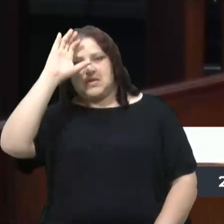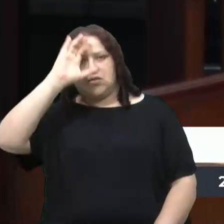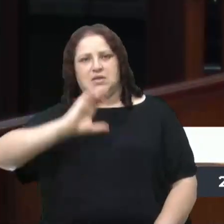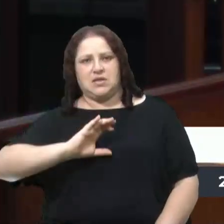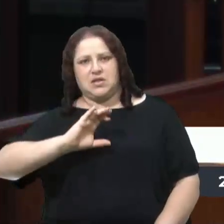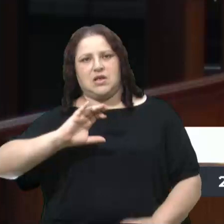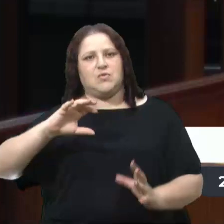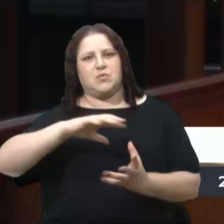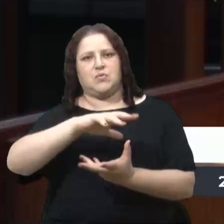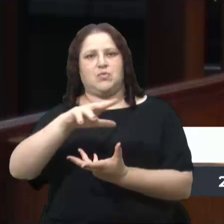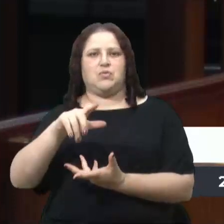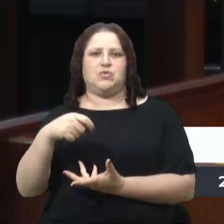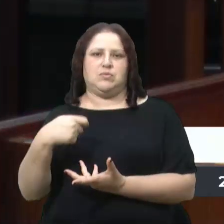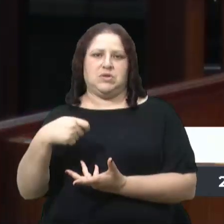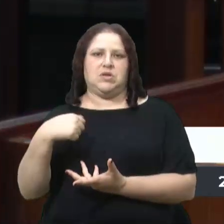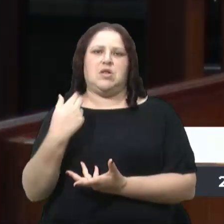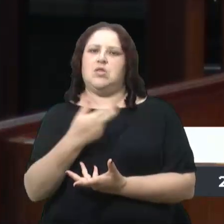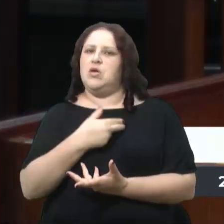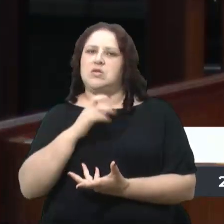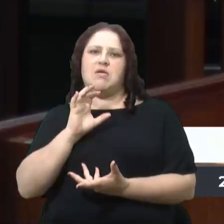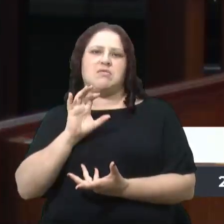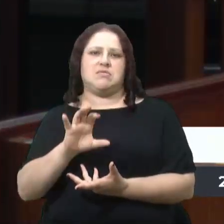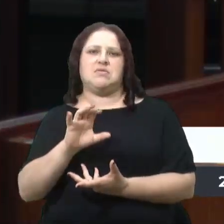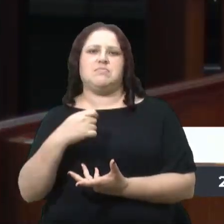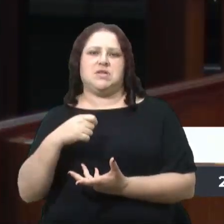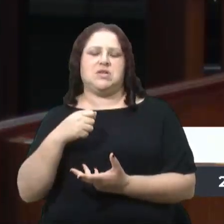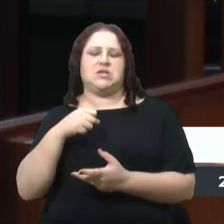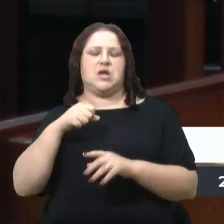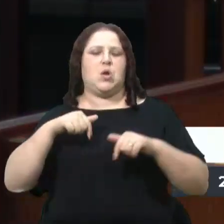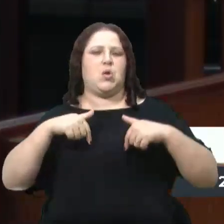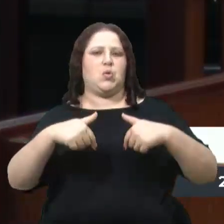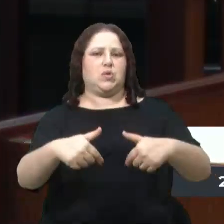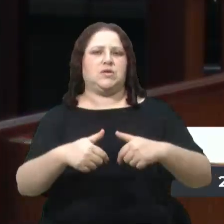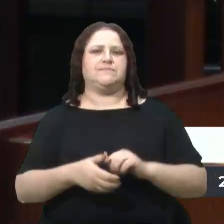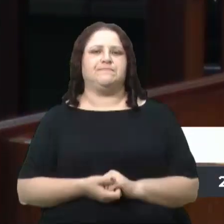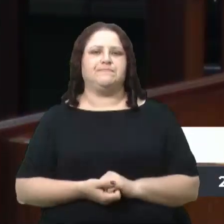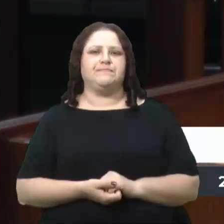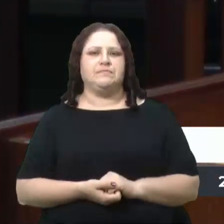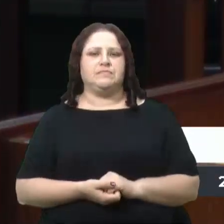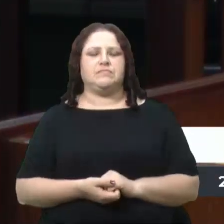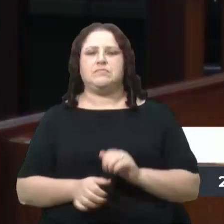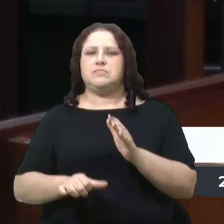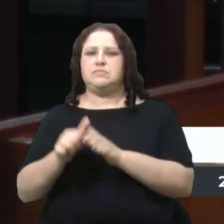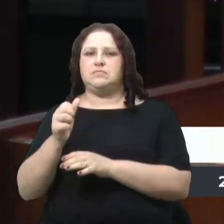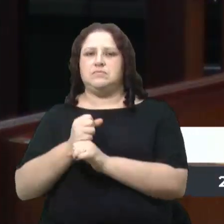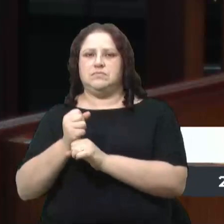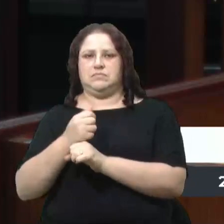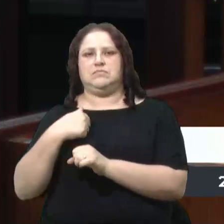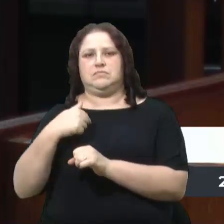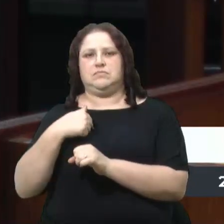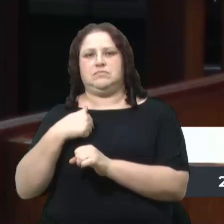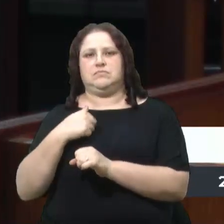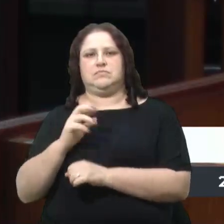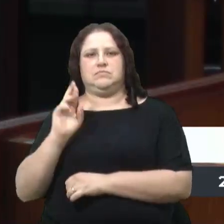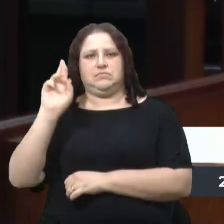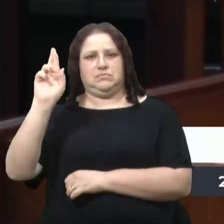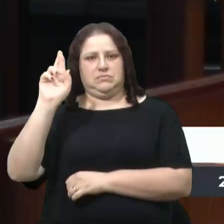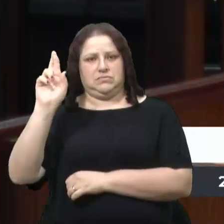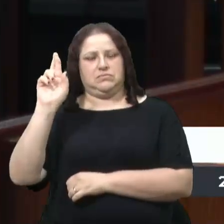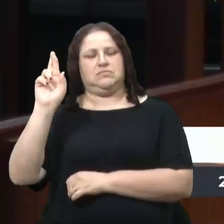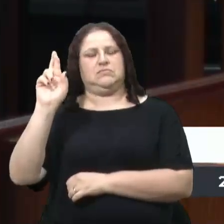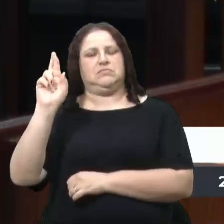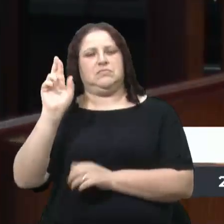assim deve ser a nossa luta. Nesse primeiro ano, eu estarei à frente da Comissão de